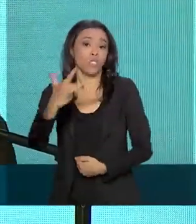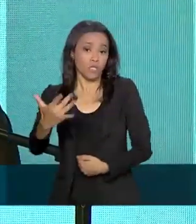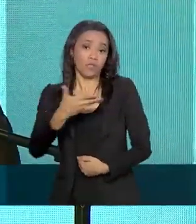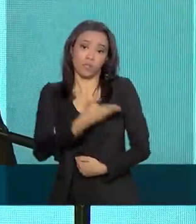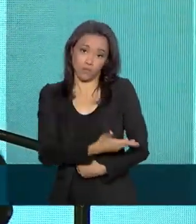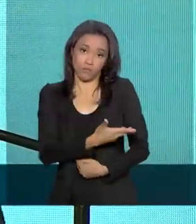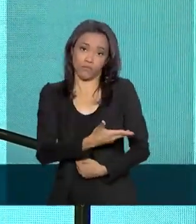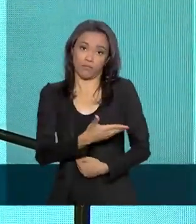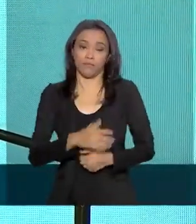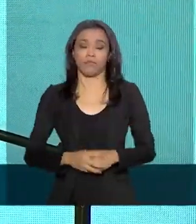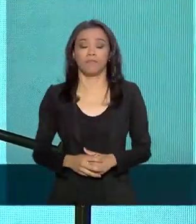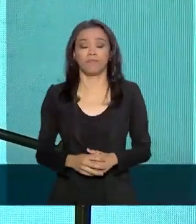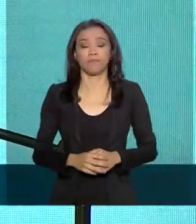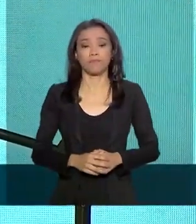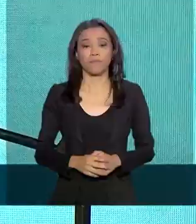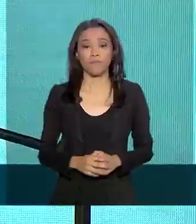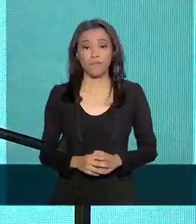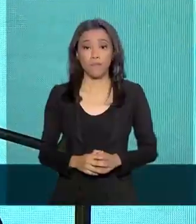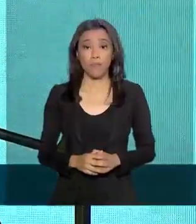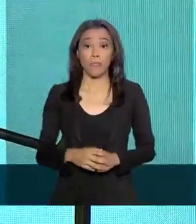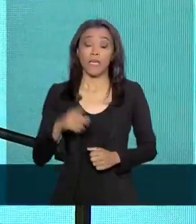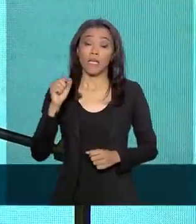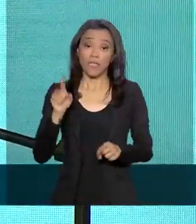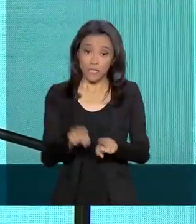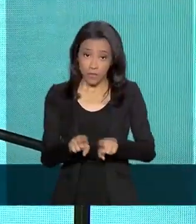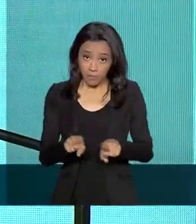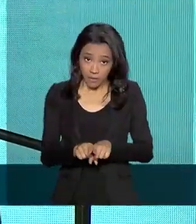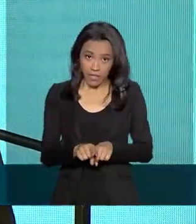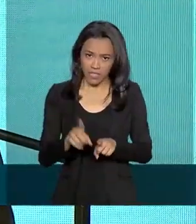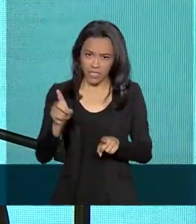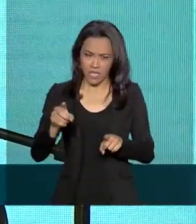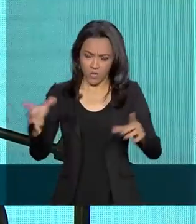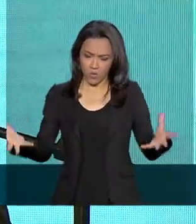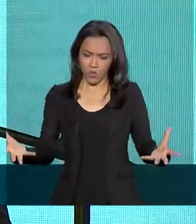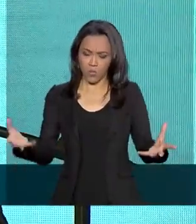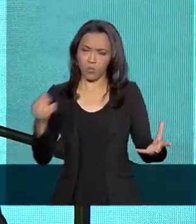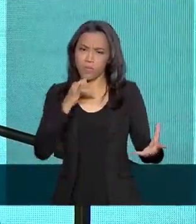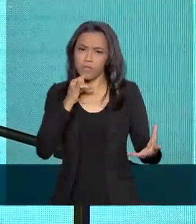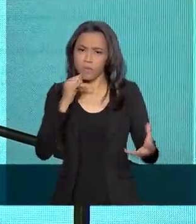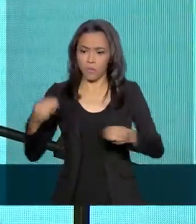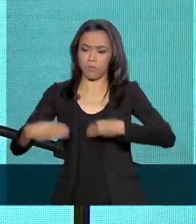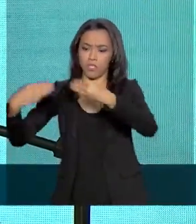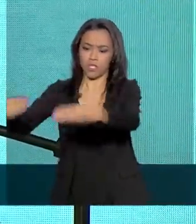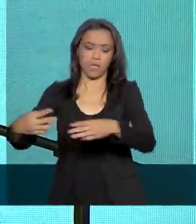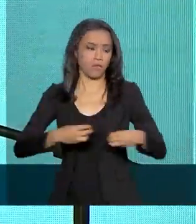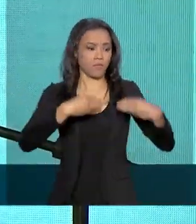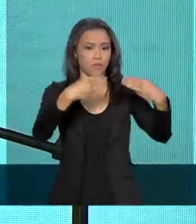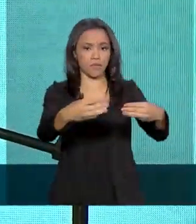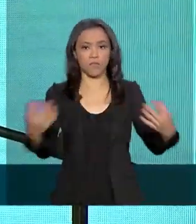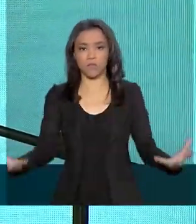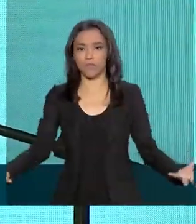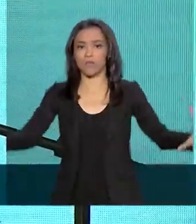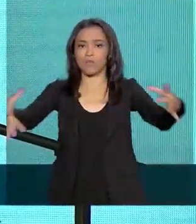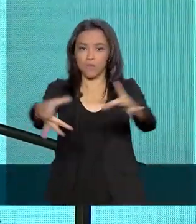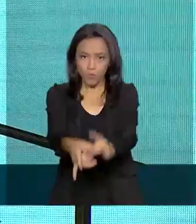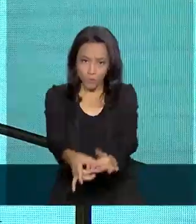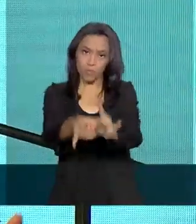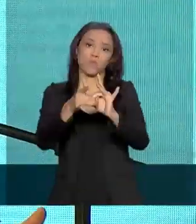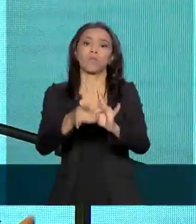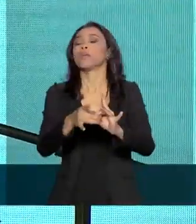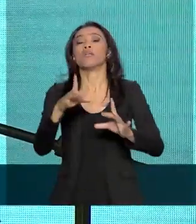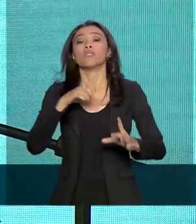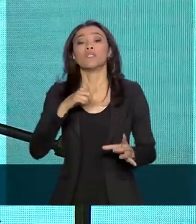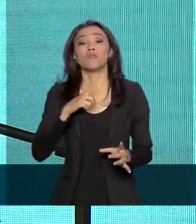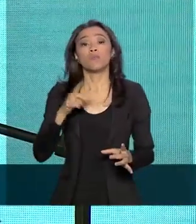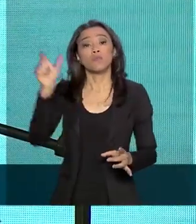Casa Civil. E naquela fusão de ministérios, que tinha que diminuir, demos ao Paulo Guedes